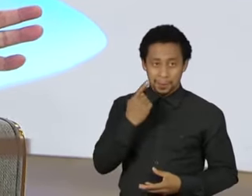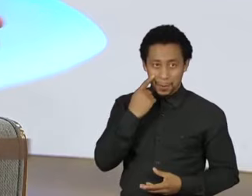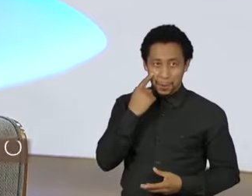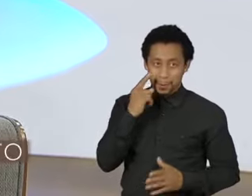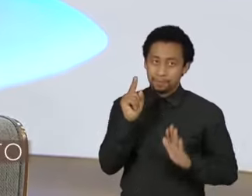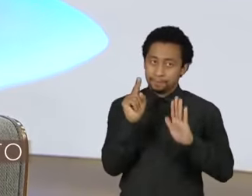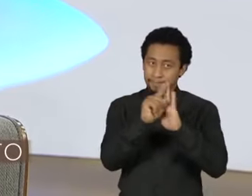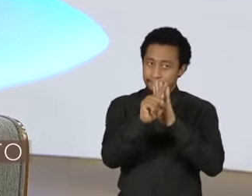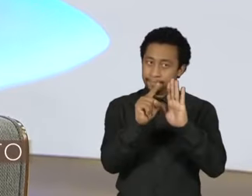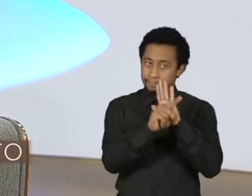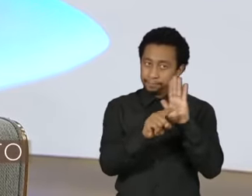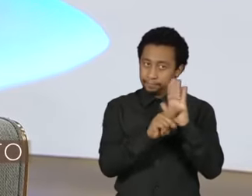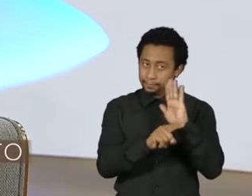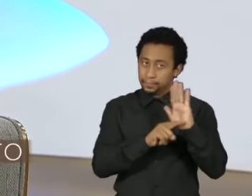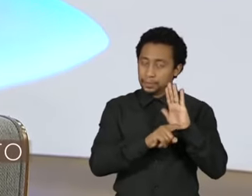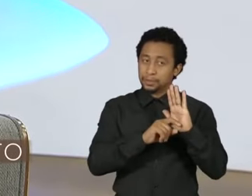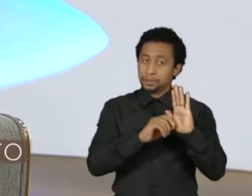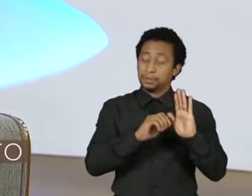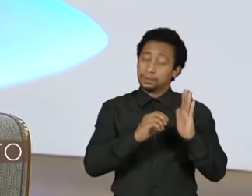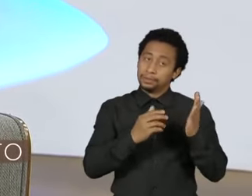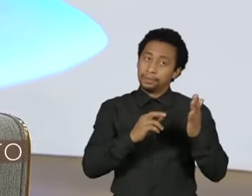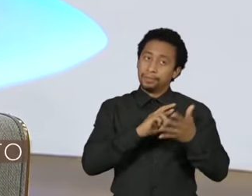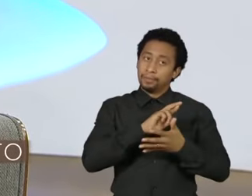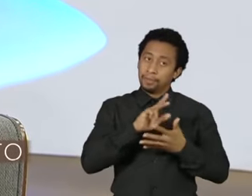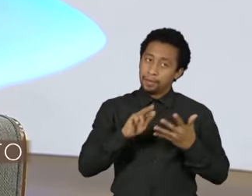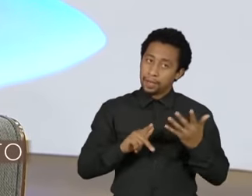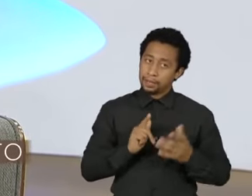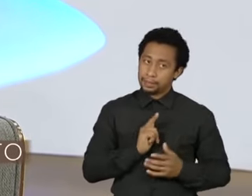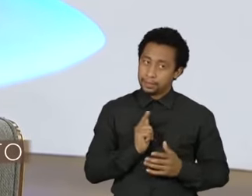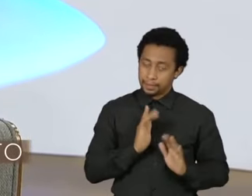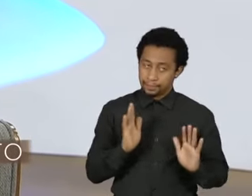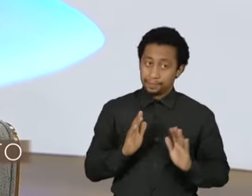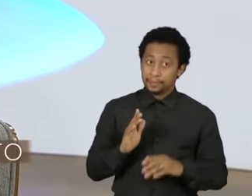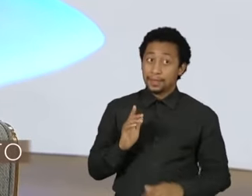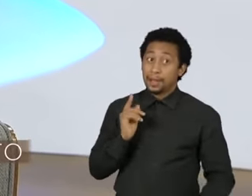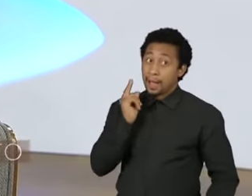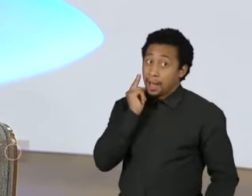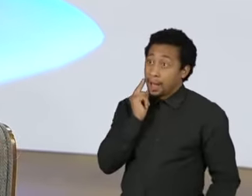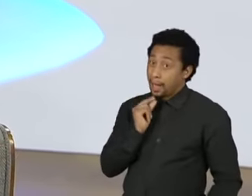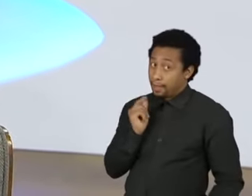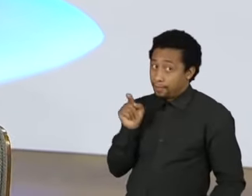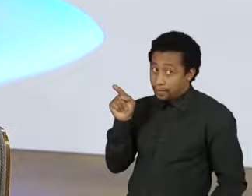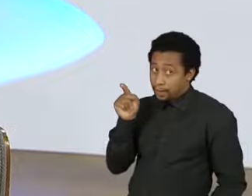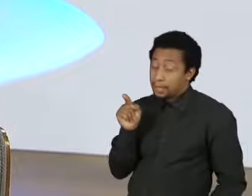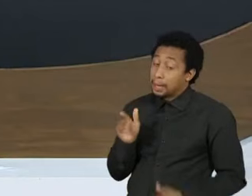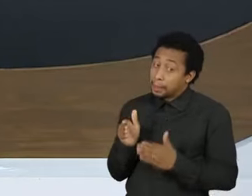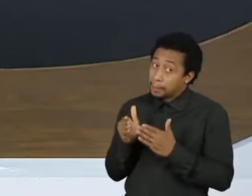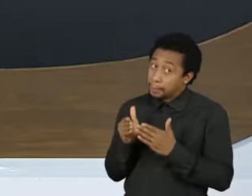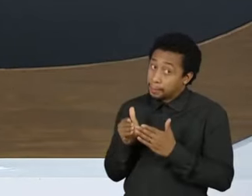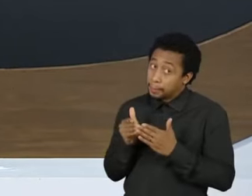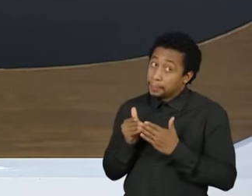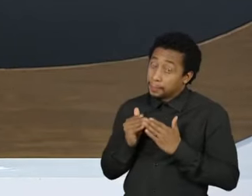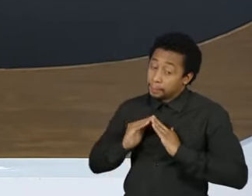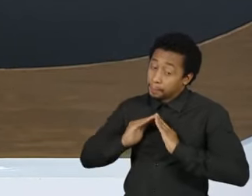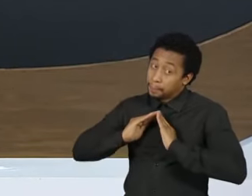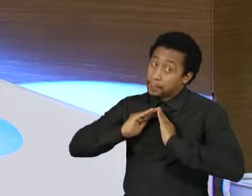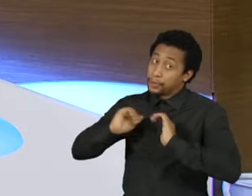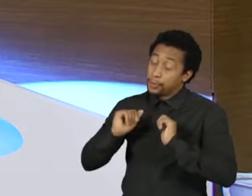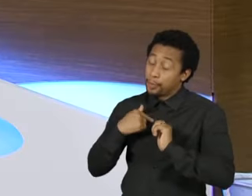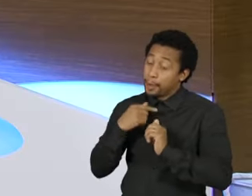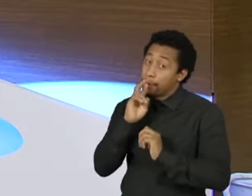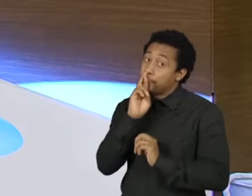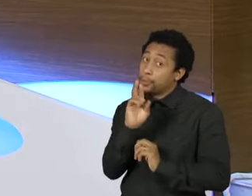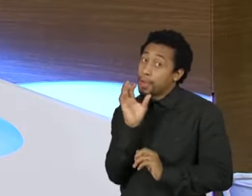questões. A Vera pediu para mim ser breve nas respostas. Eu usei a minha pergunta do bloco